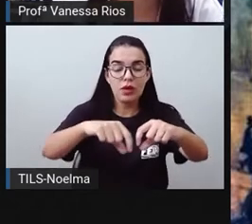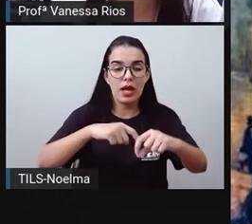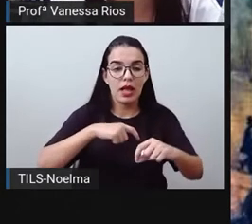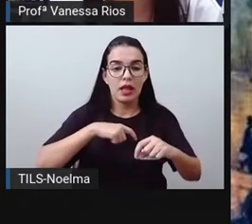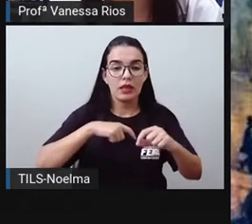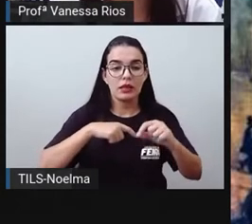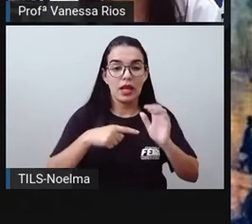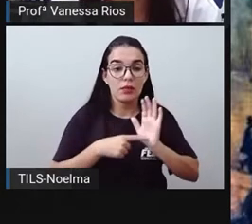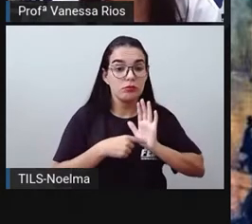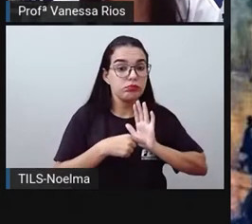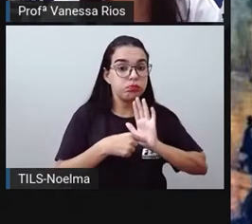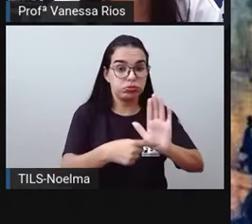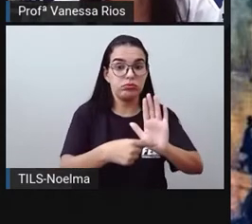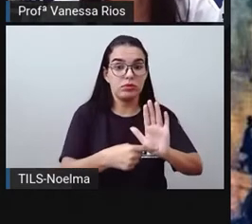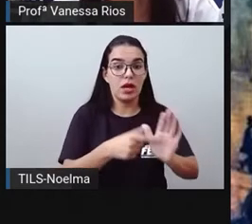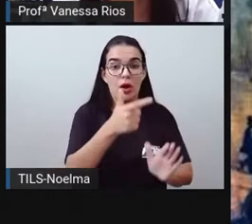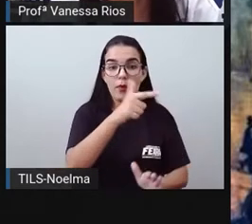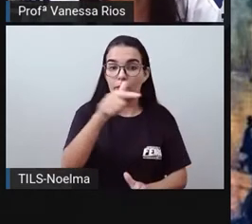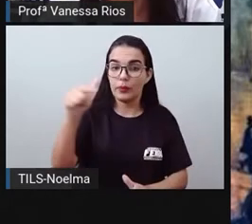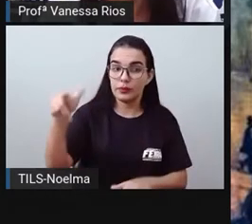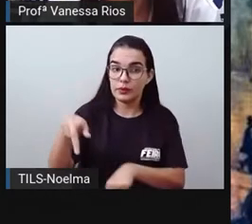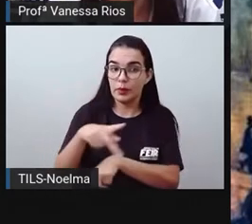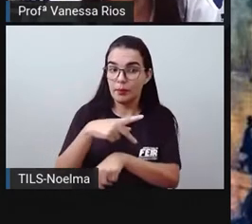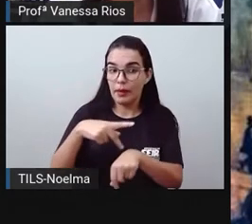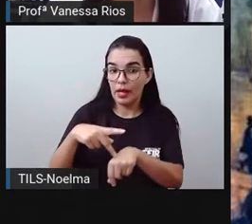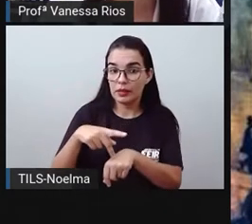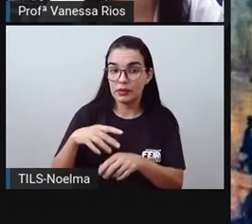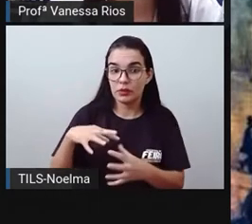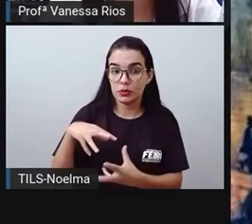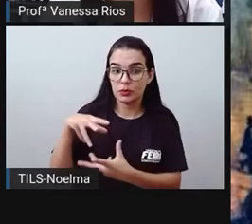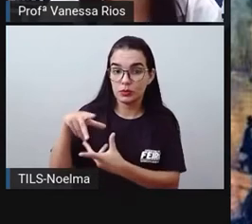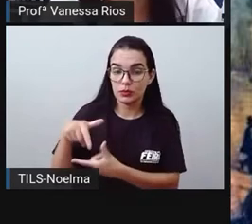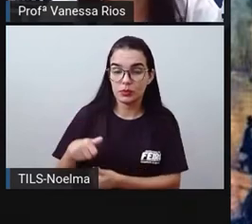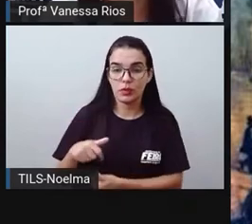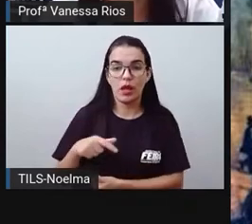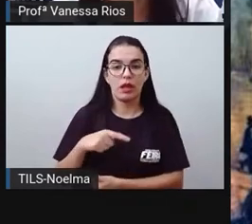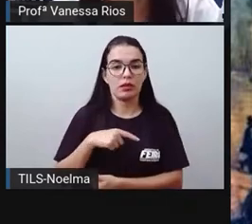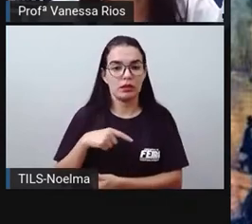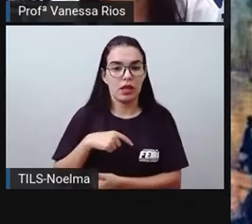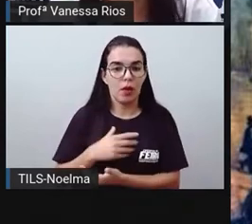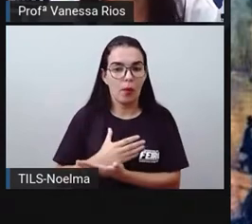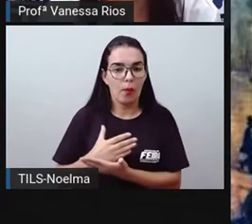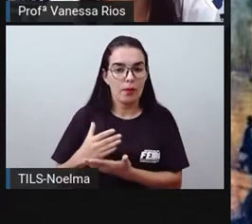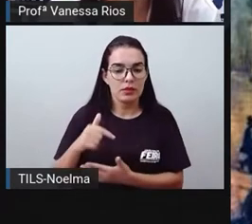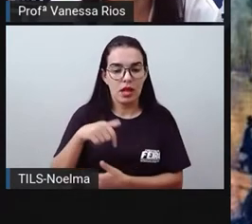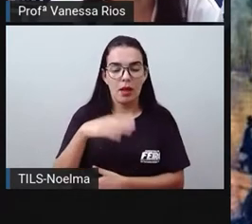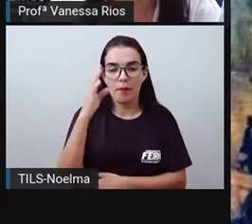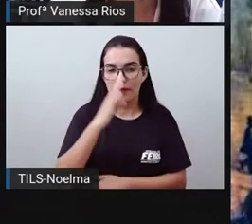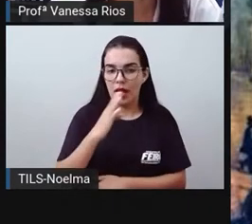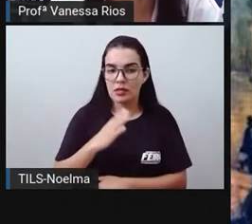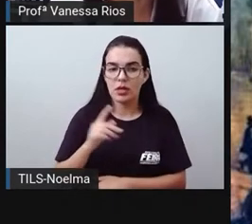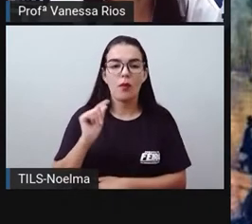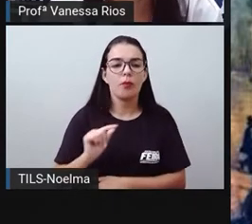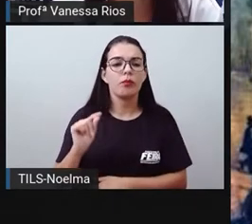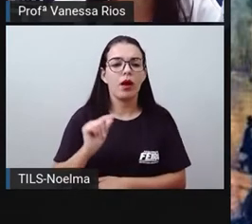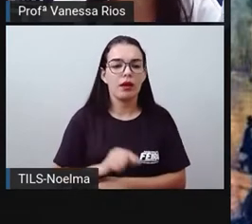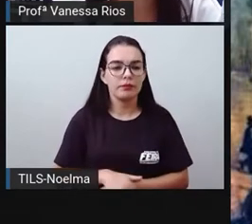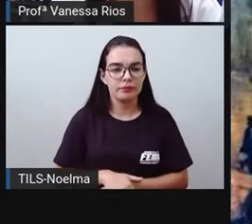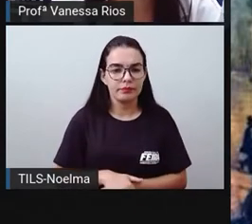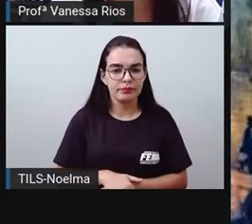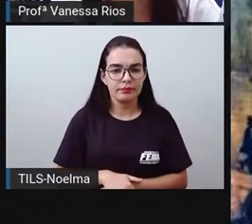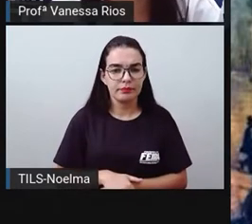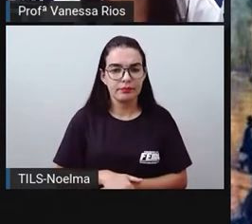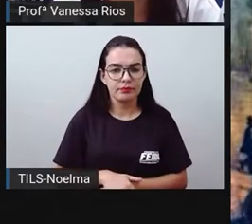destaque já em outros países, né? Do mundo, vem aí se iniciar no Brasil, sendo aí que tendo uma